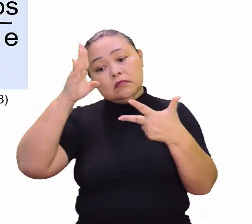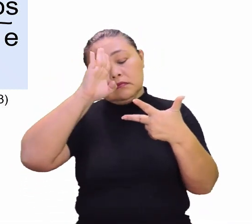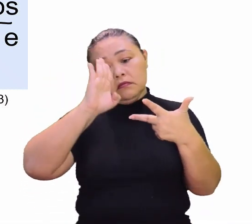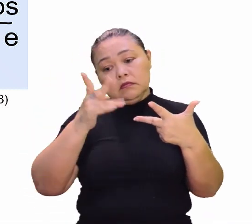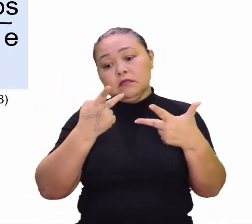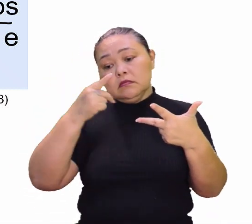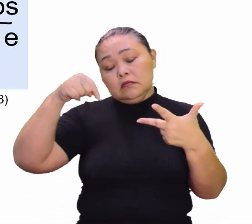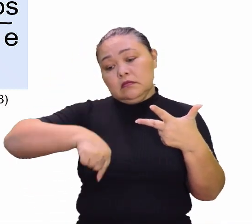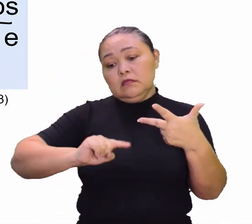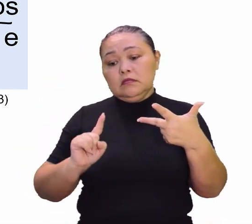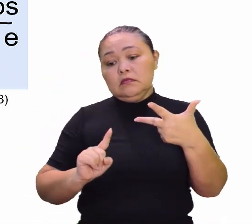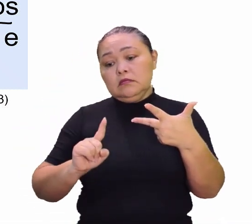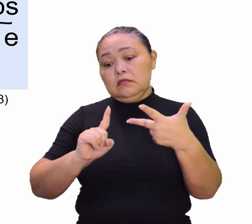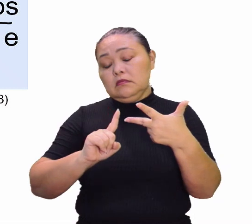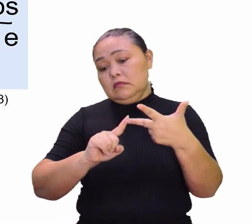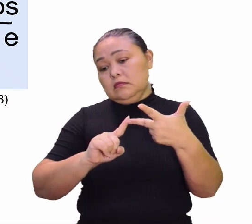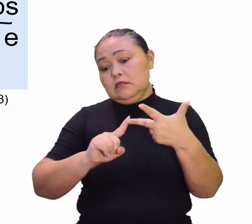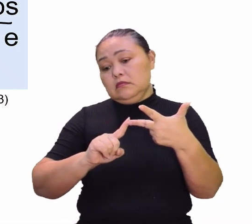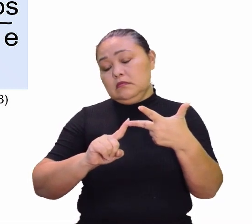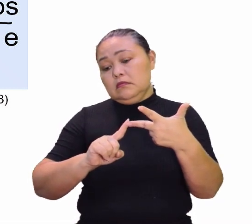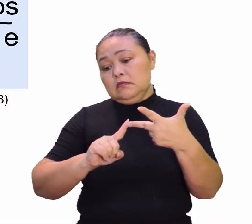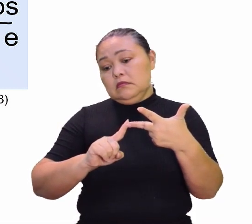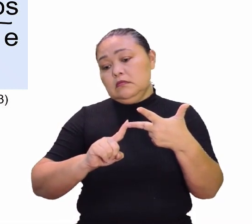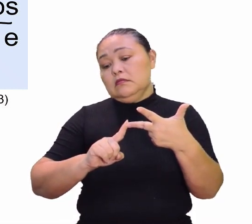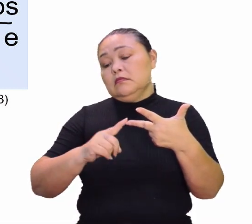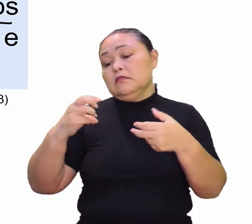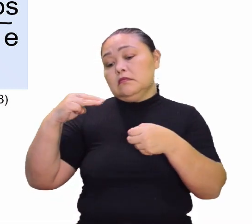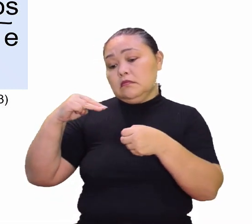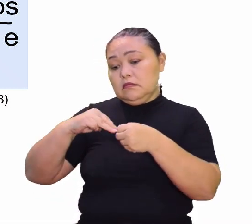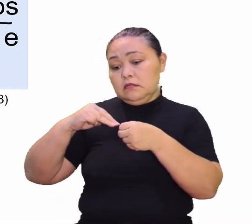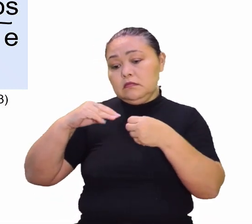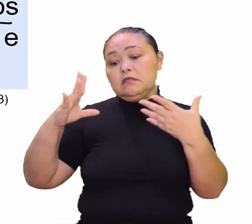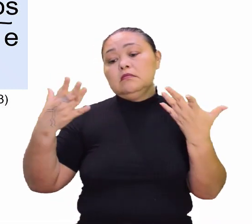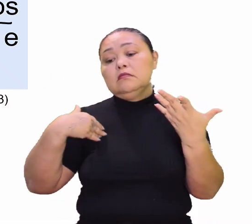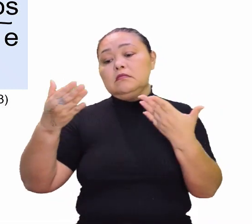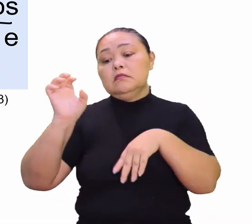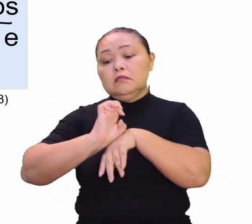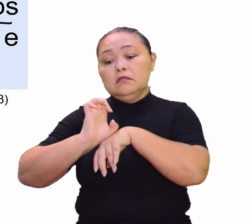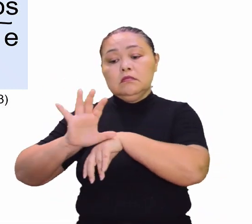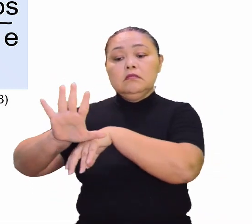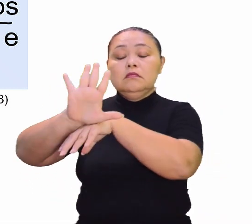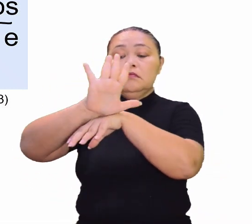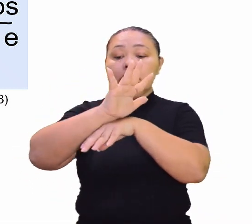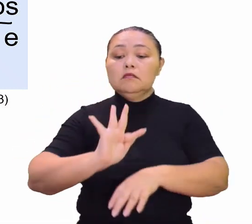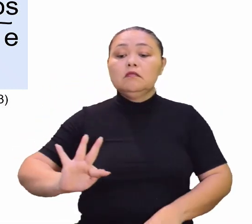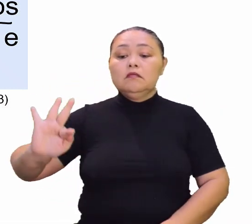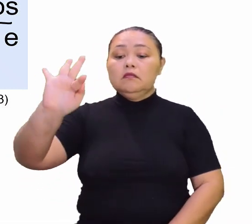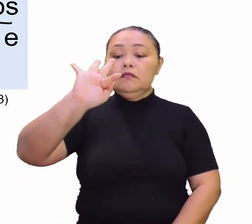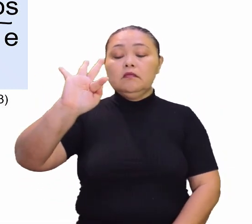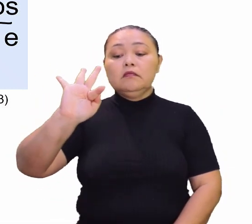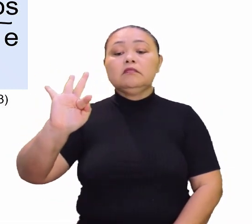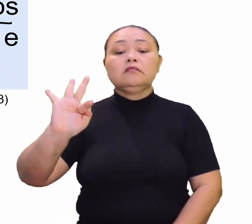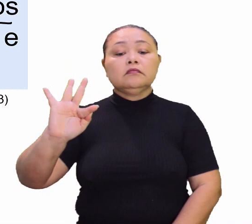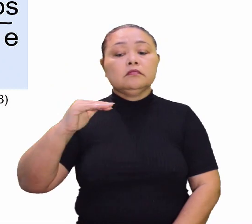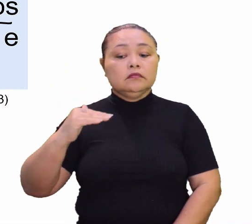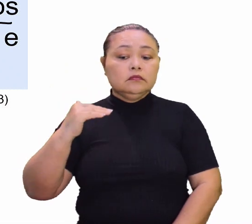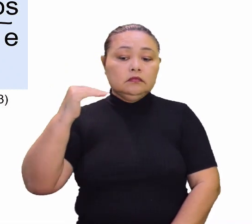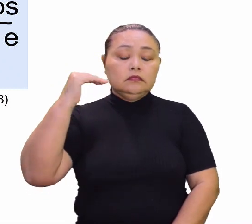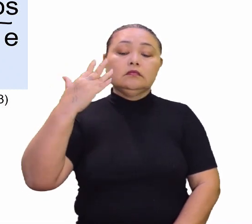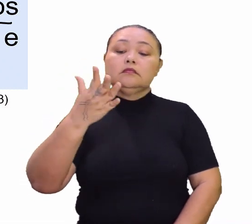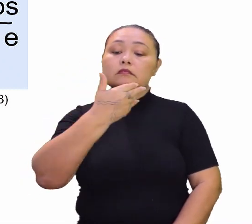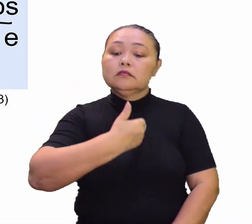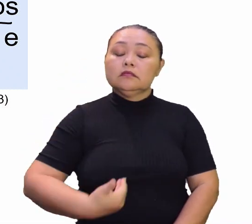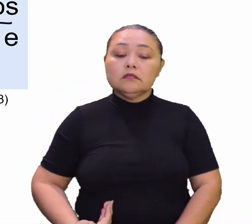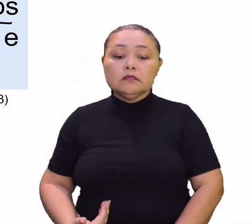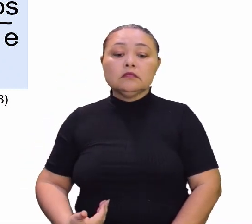Brasil, podemos dizer que é municípios, estados e o governo federal. As três esferas, né? As três esferas de